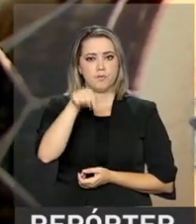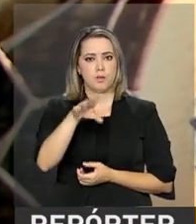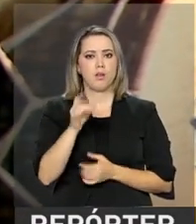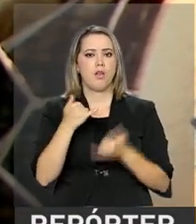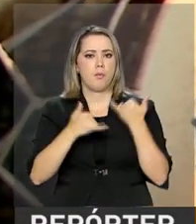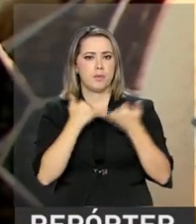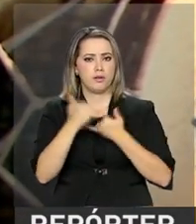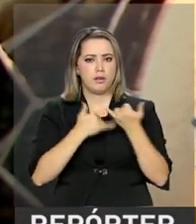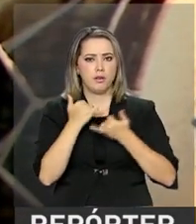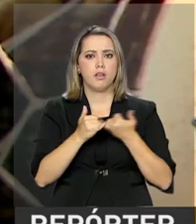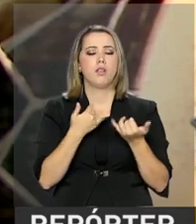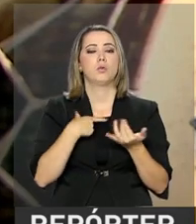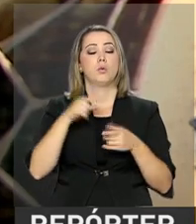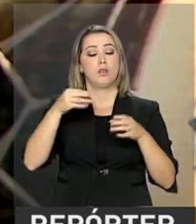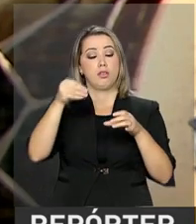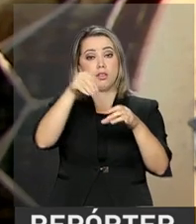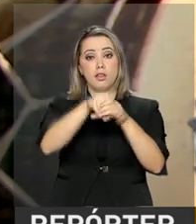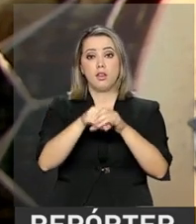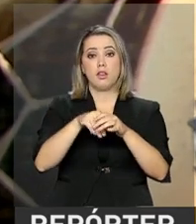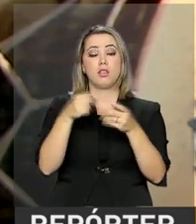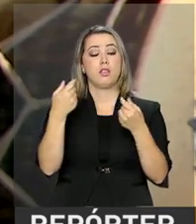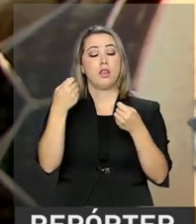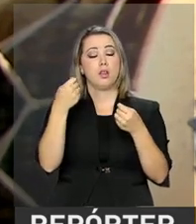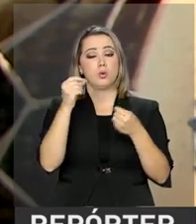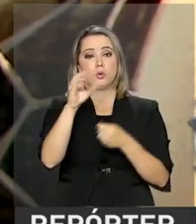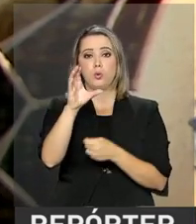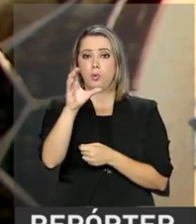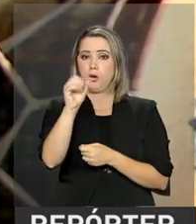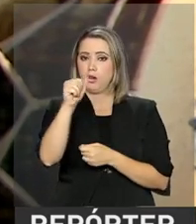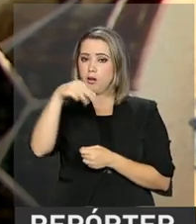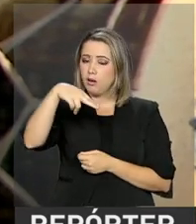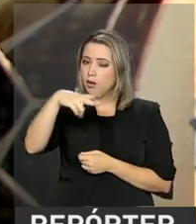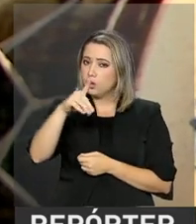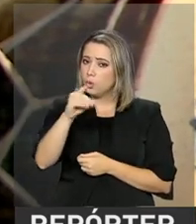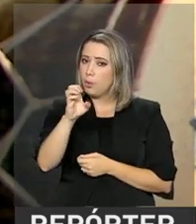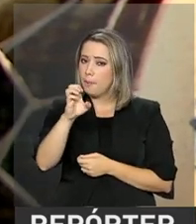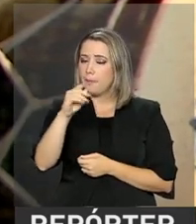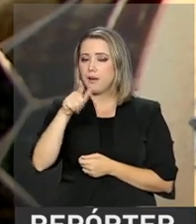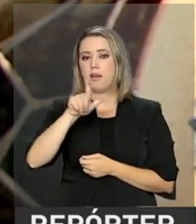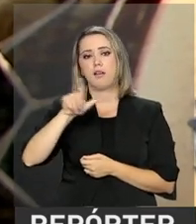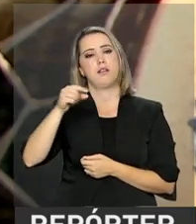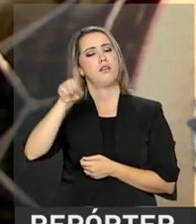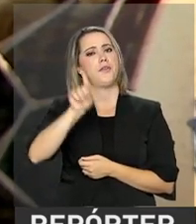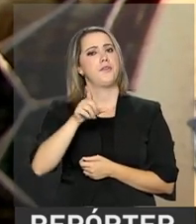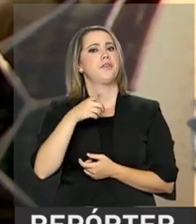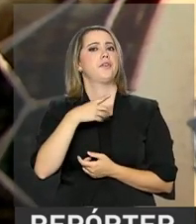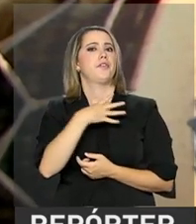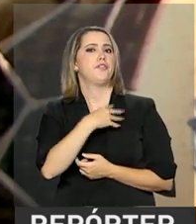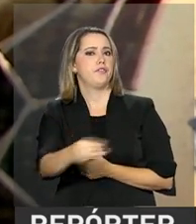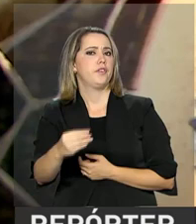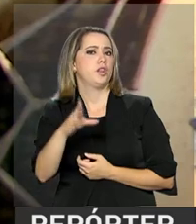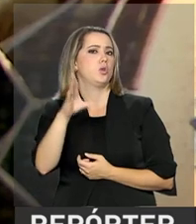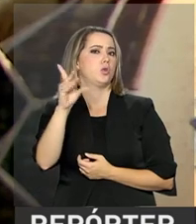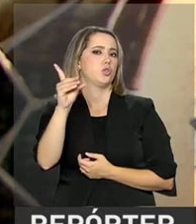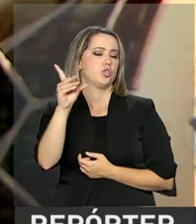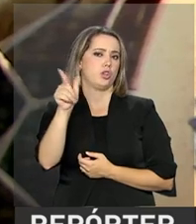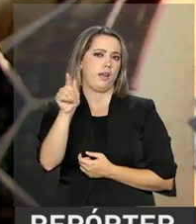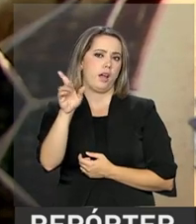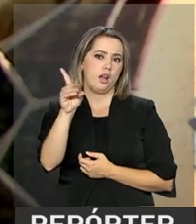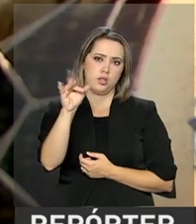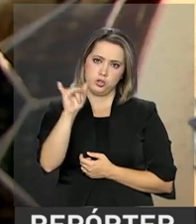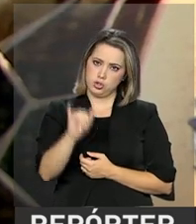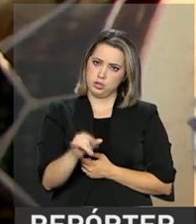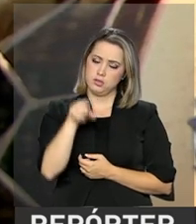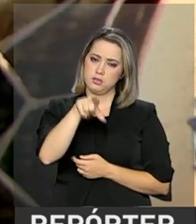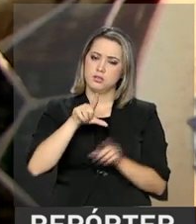terreiros de candomblé. Começou na Bahia, filhos de Gandhi, o Afoxé mais antigo.